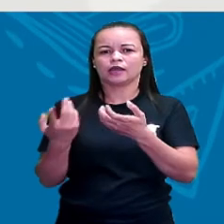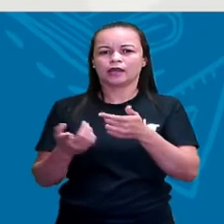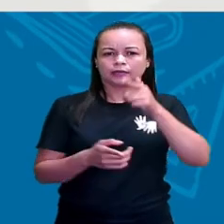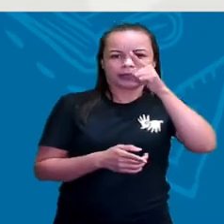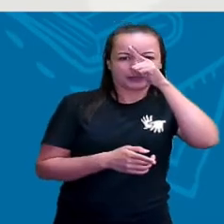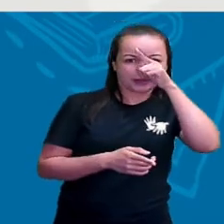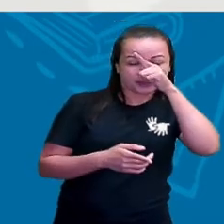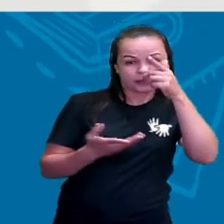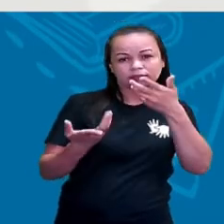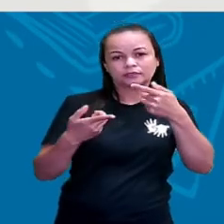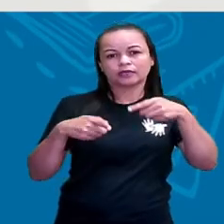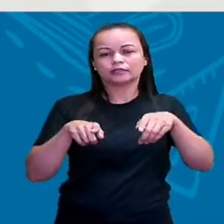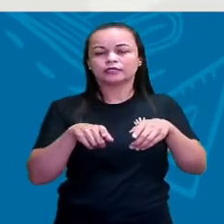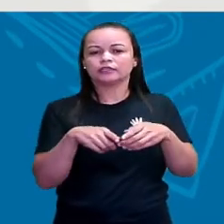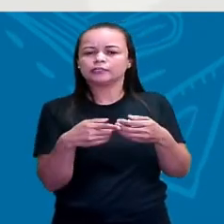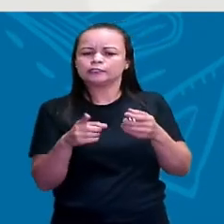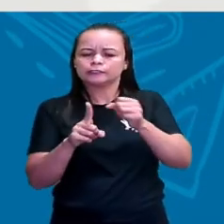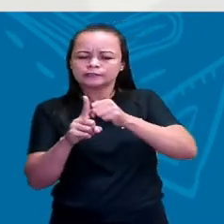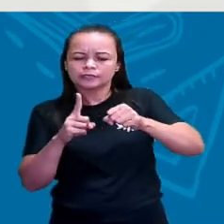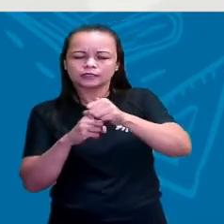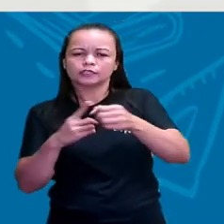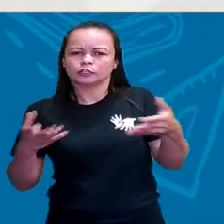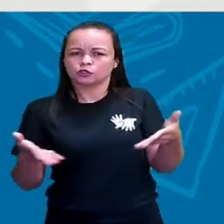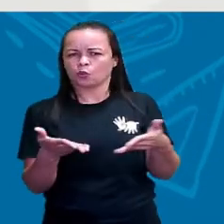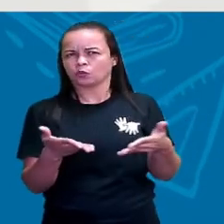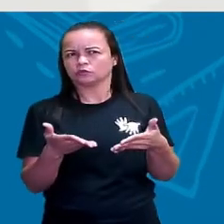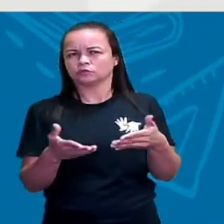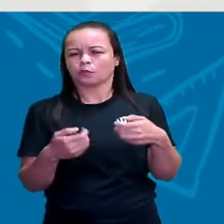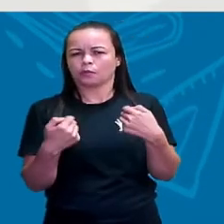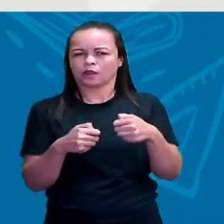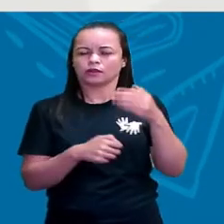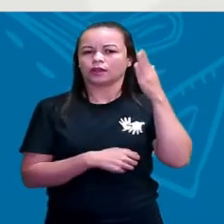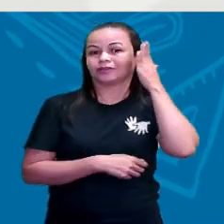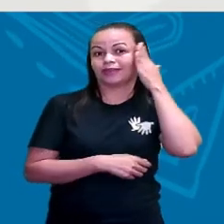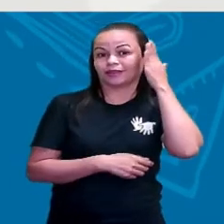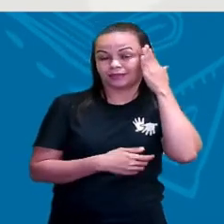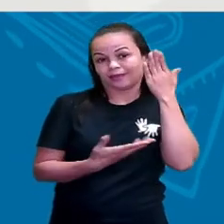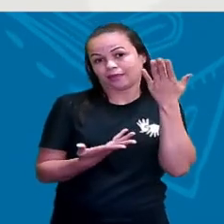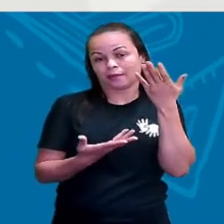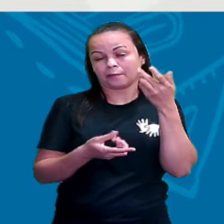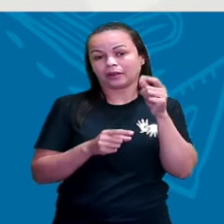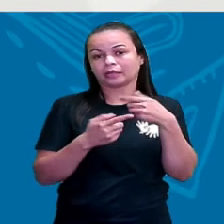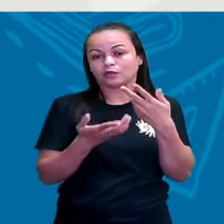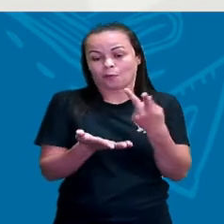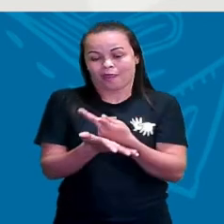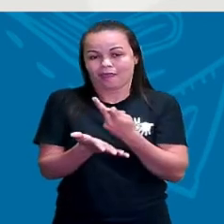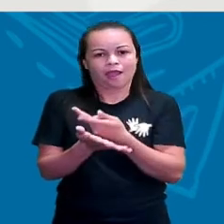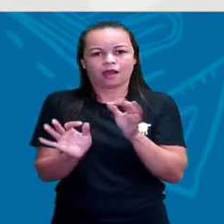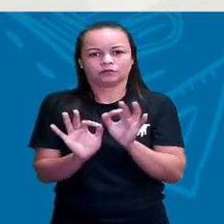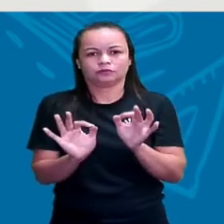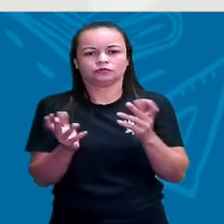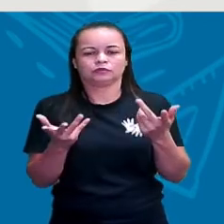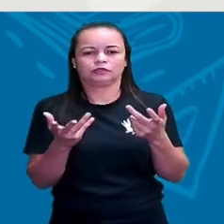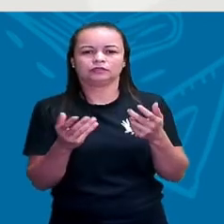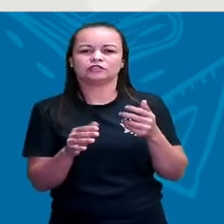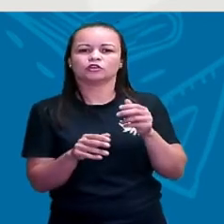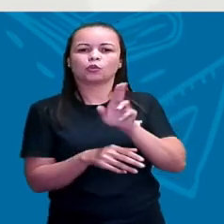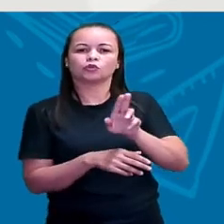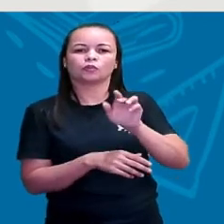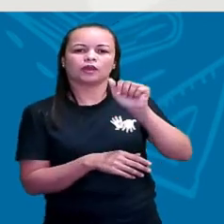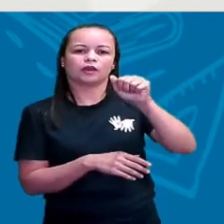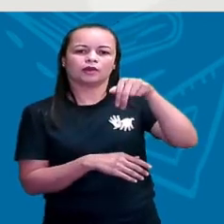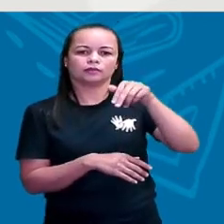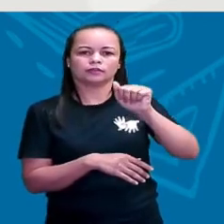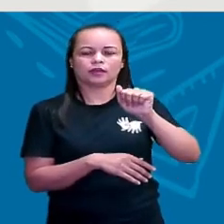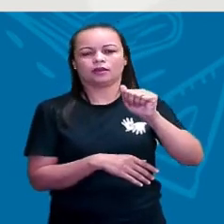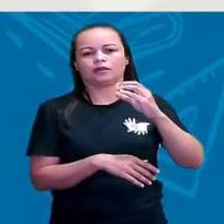e na cidadania de hoje. Quando a gente estuda história, a precisa entender essa diferença para não cometer erros. Que a gente chama de anacrônico. Ou seja, fora